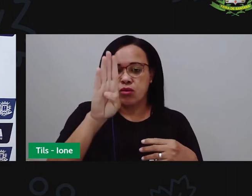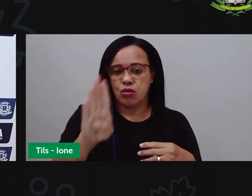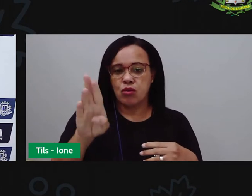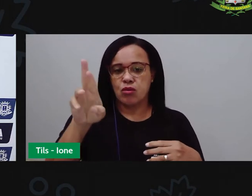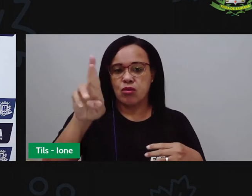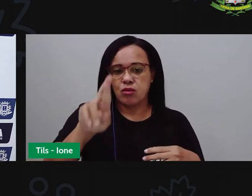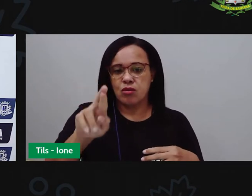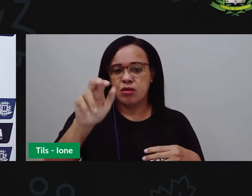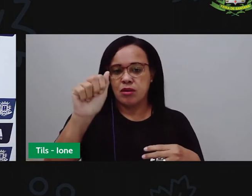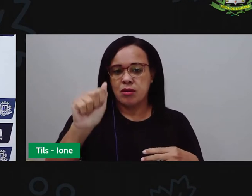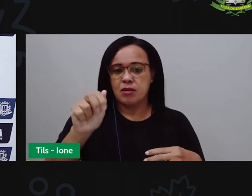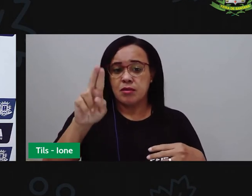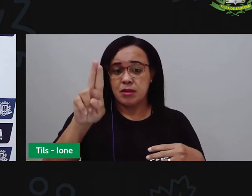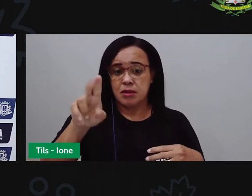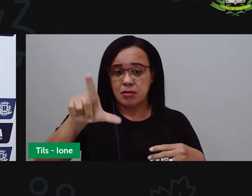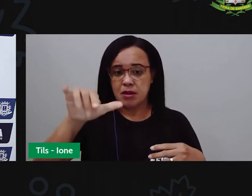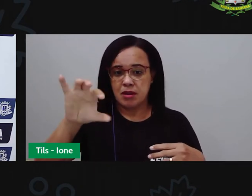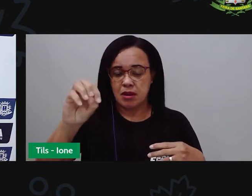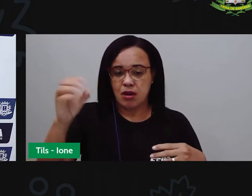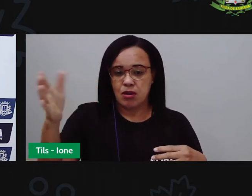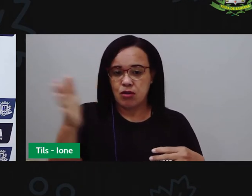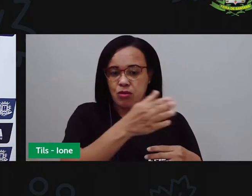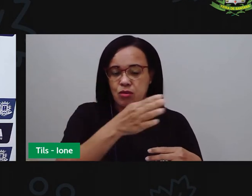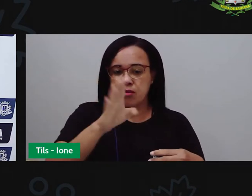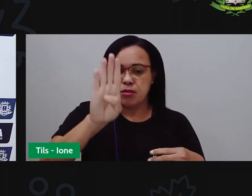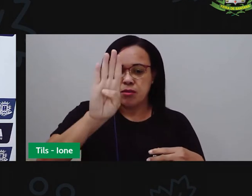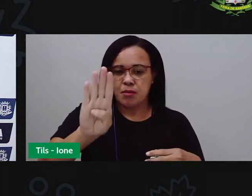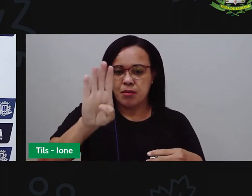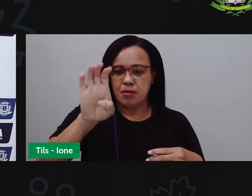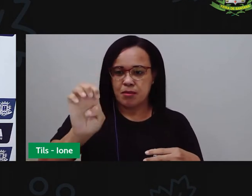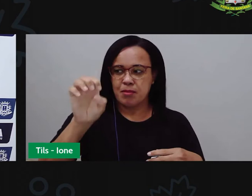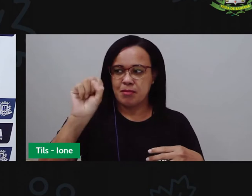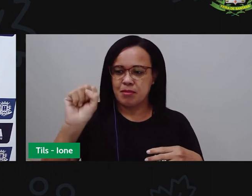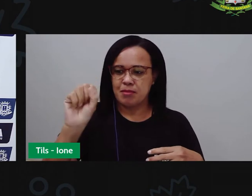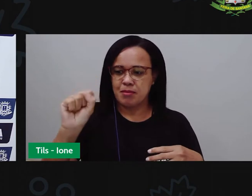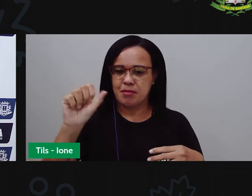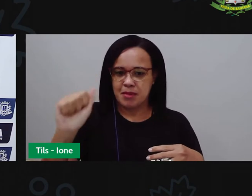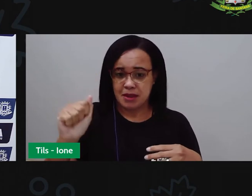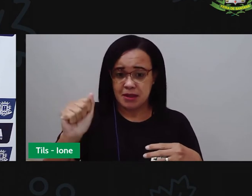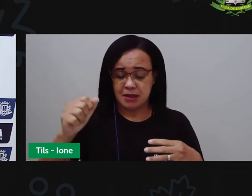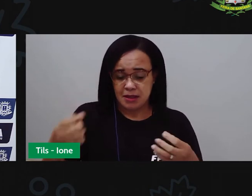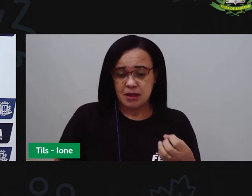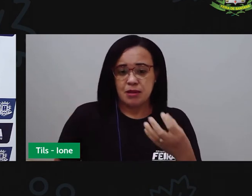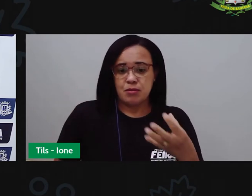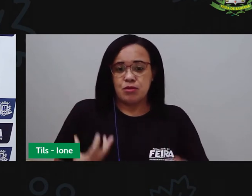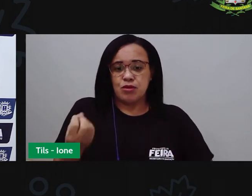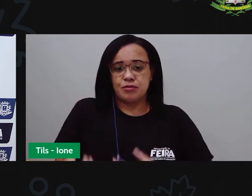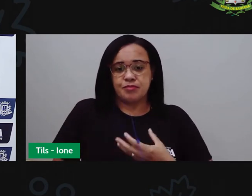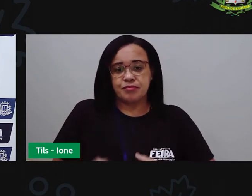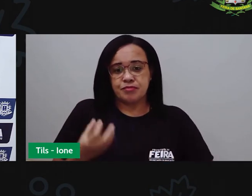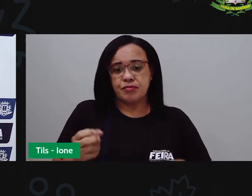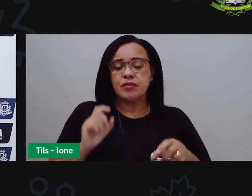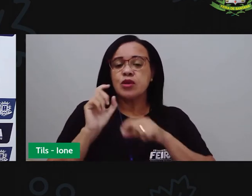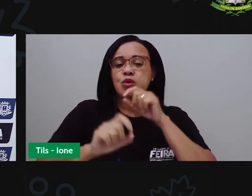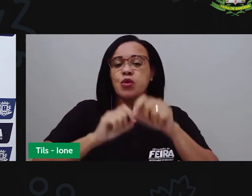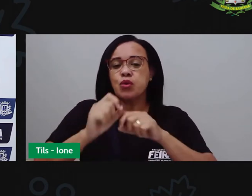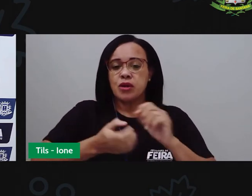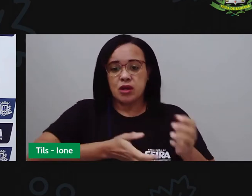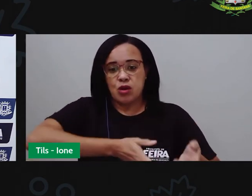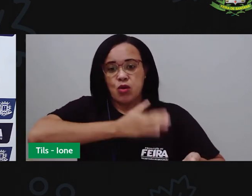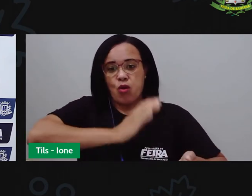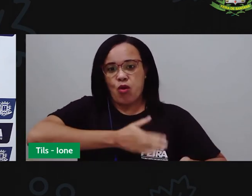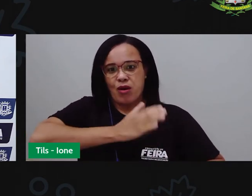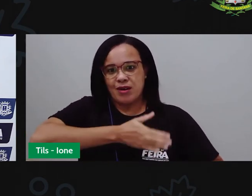e o nome dessa poesia é Coração Nordestino.